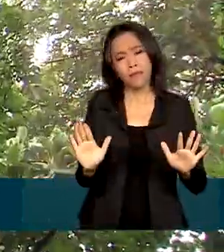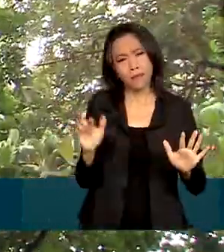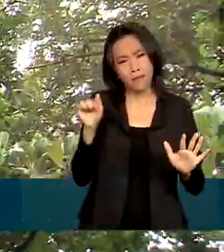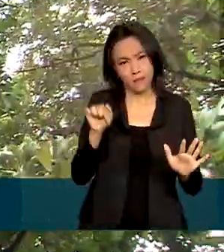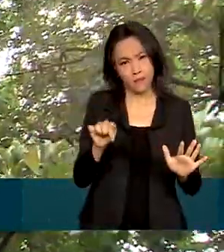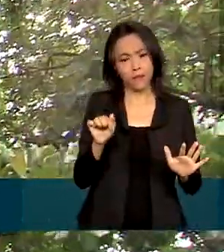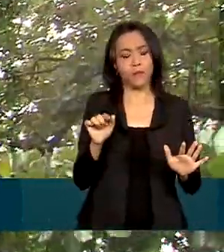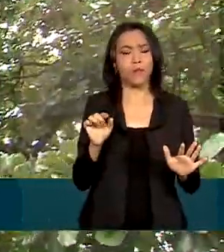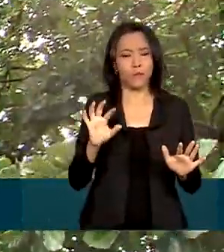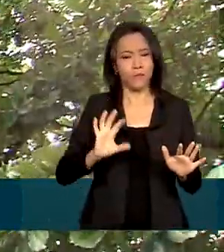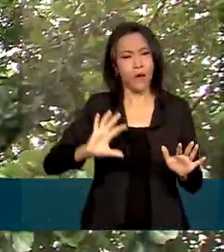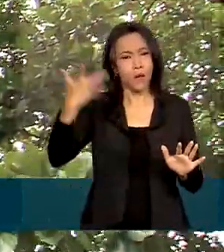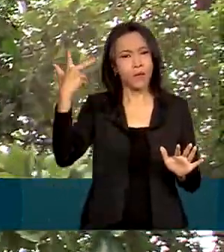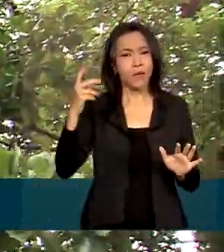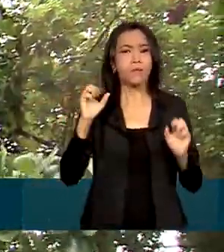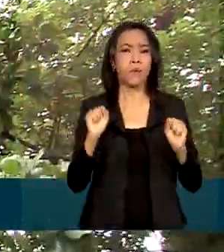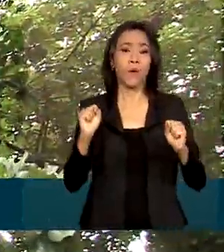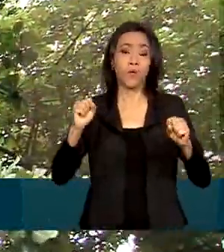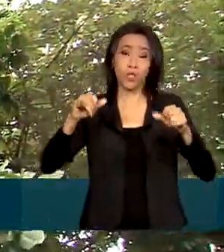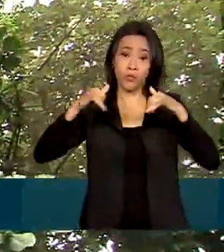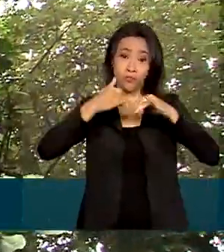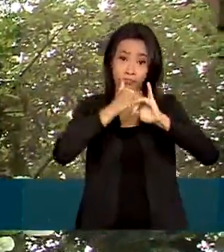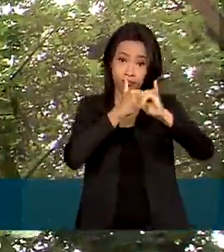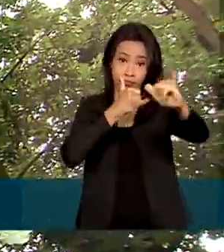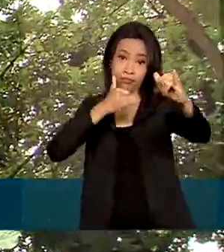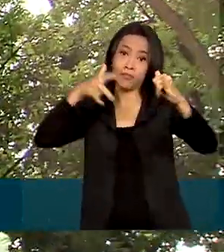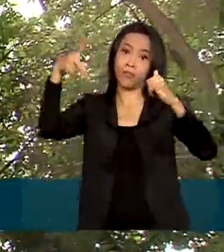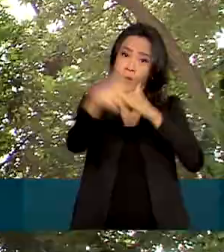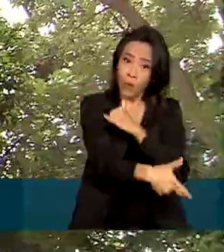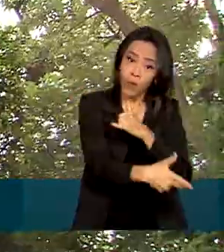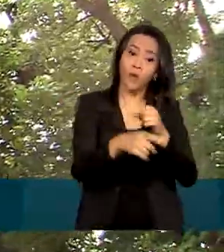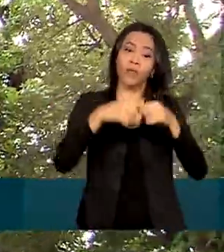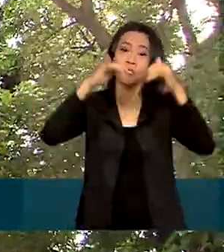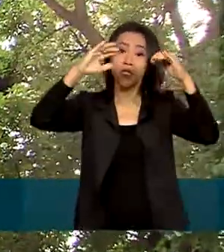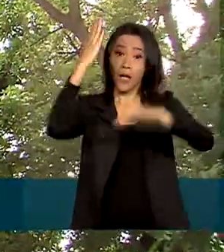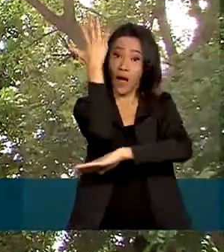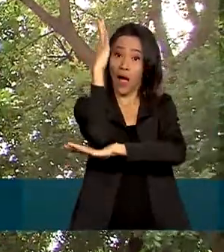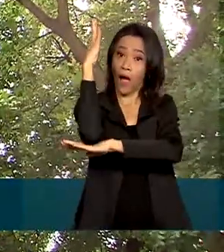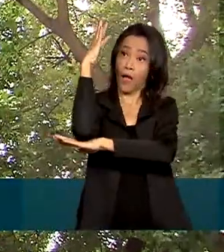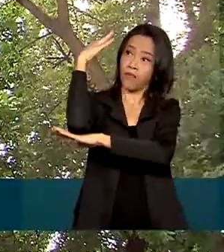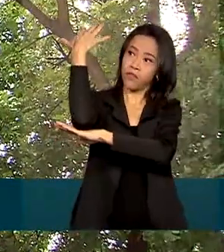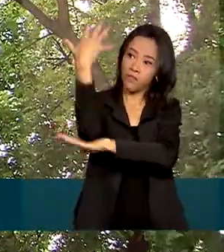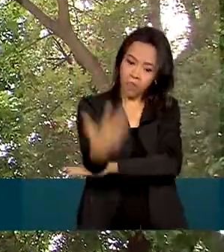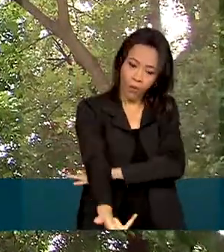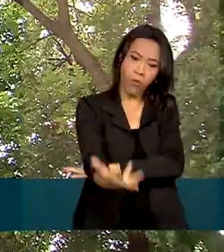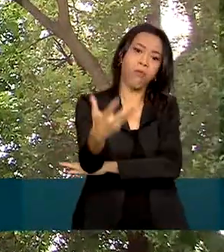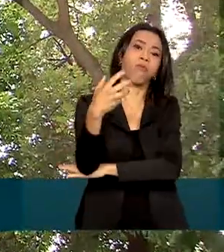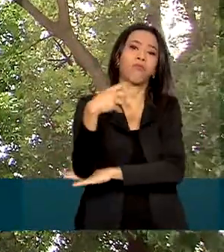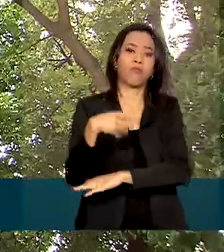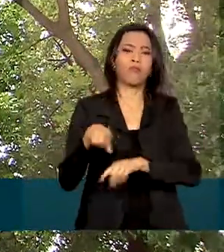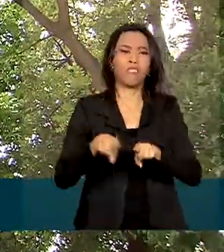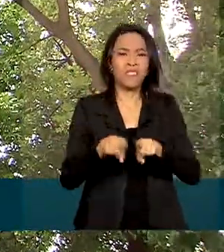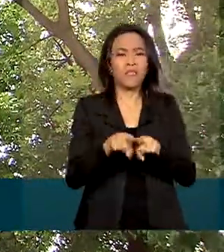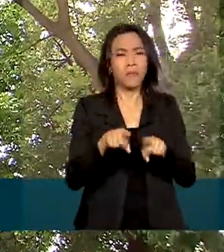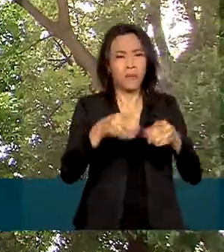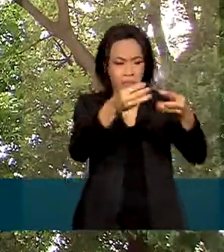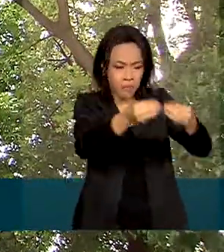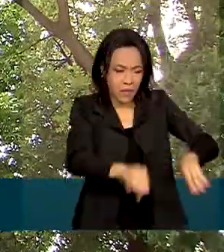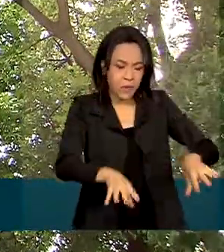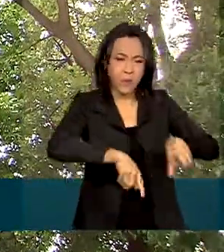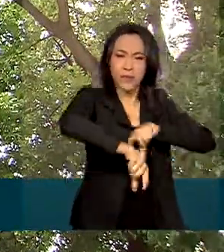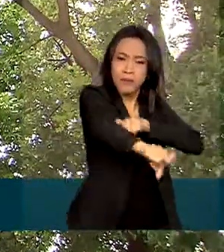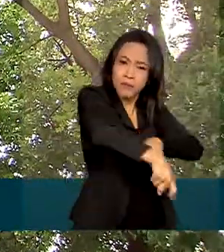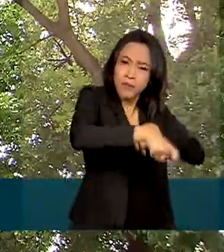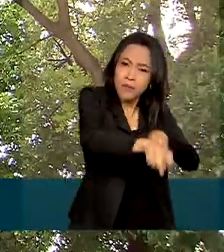risco também de corte de energia elétrica, queda de galhos de árvores, estragos em plantações e também condições para